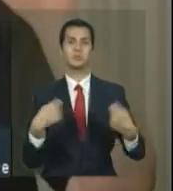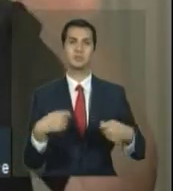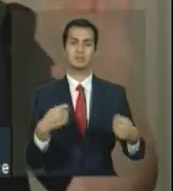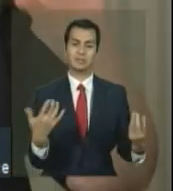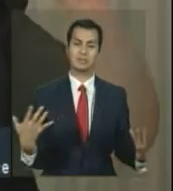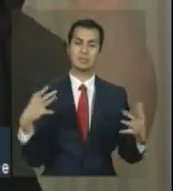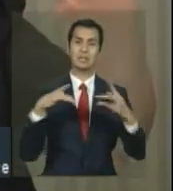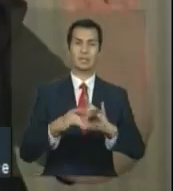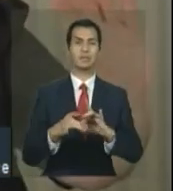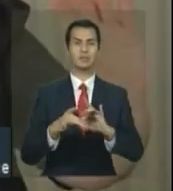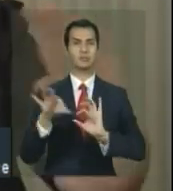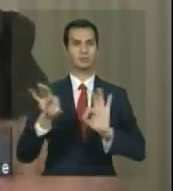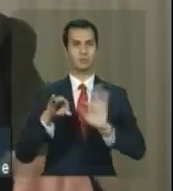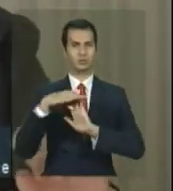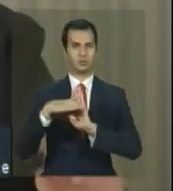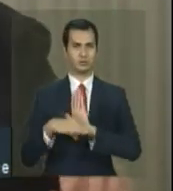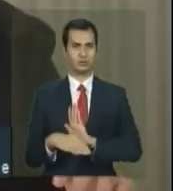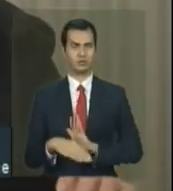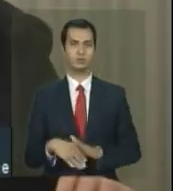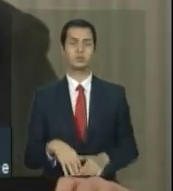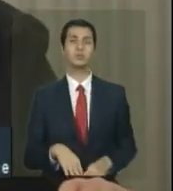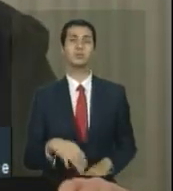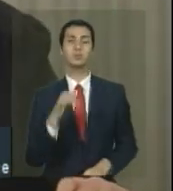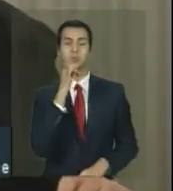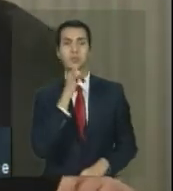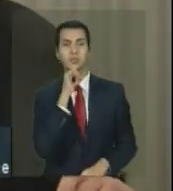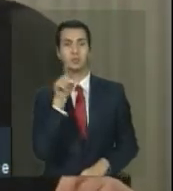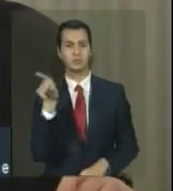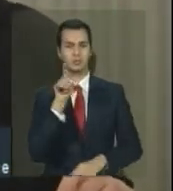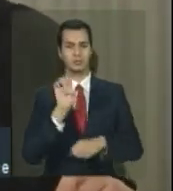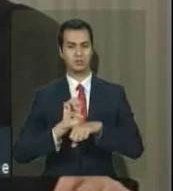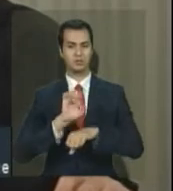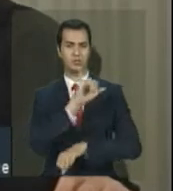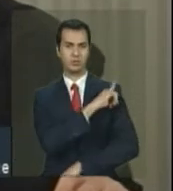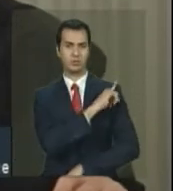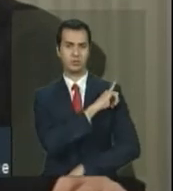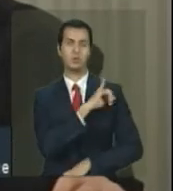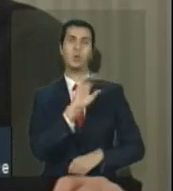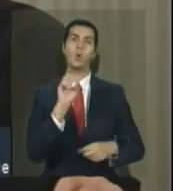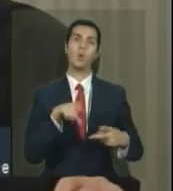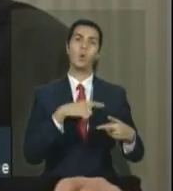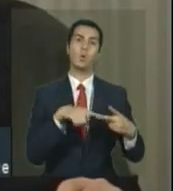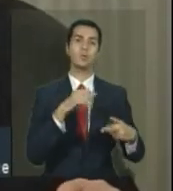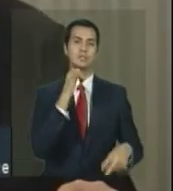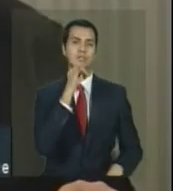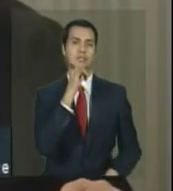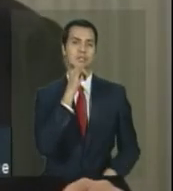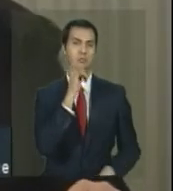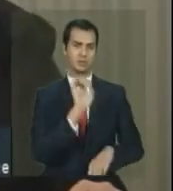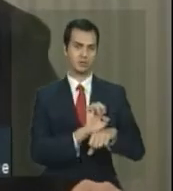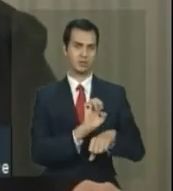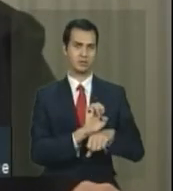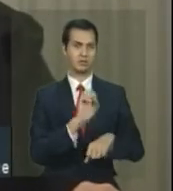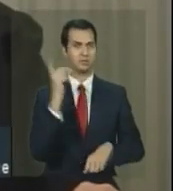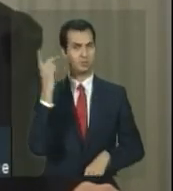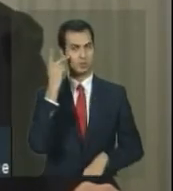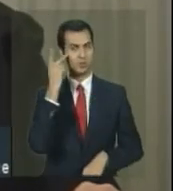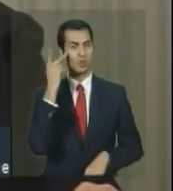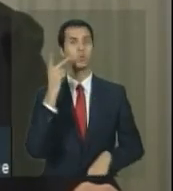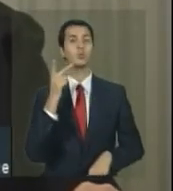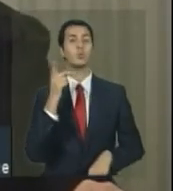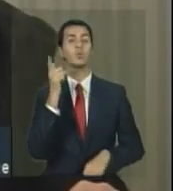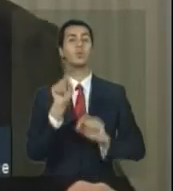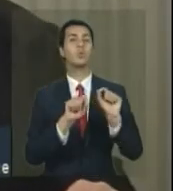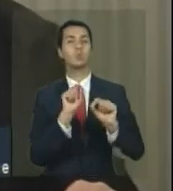programas. Então, eu dei o exemplo do Rio de Janeiro. Alguns outros estados, como São Paulo, estão completando o hiato até R$ 70,00.